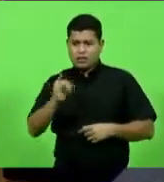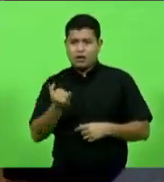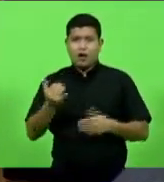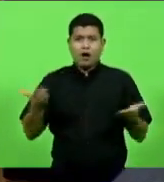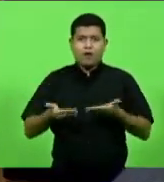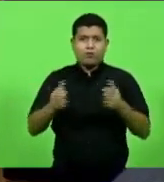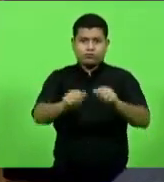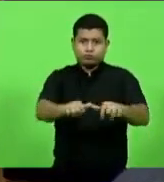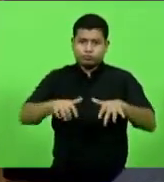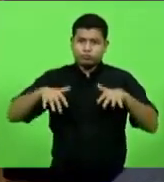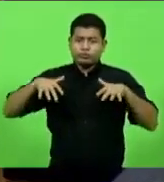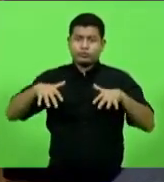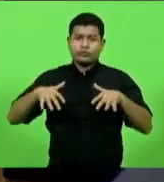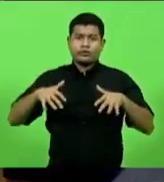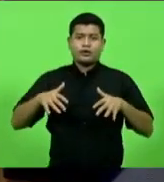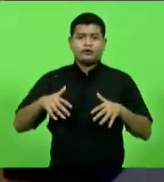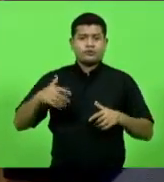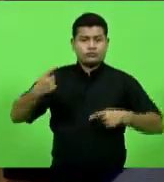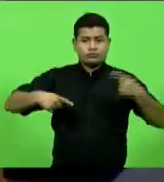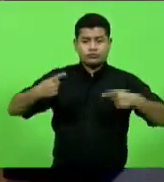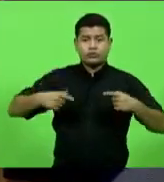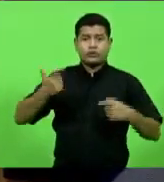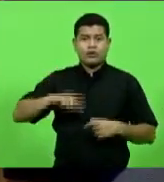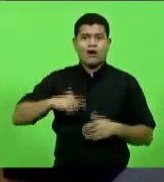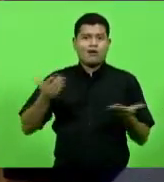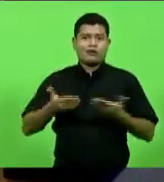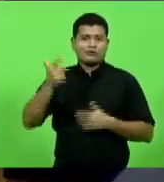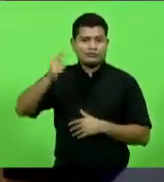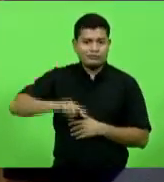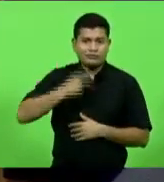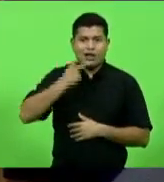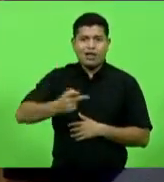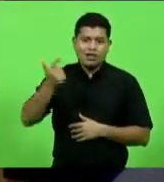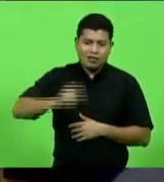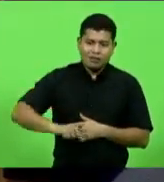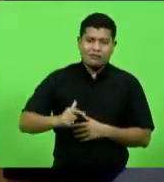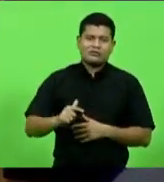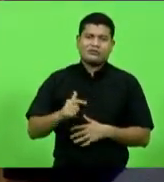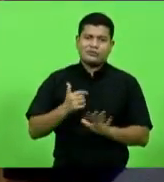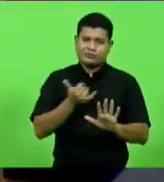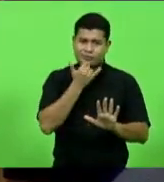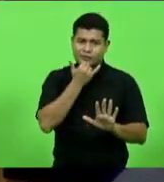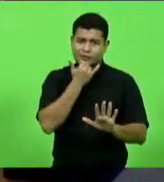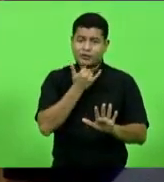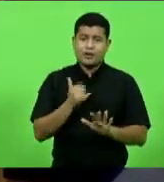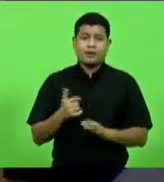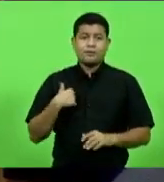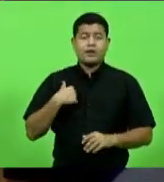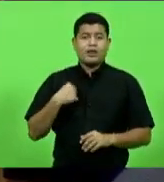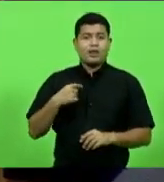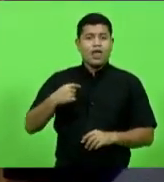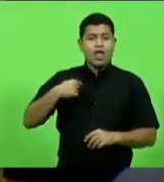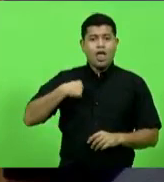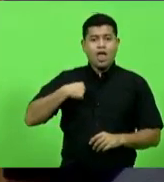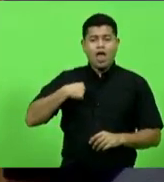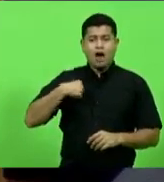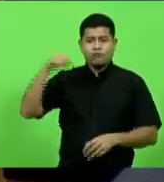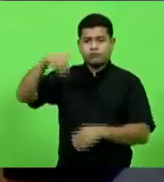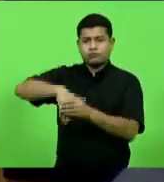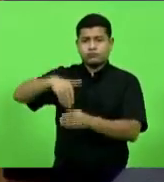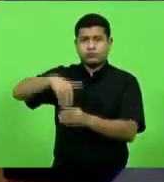seja um pouco repetitivo, eu peço desculpas. Em nenhum momento, pelo menos eu, votei